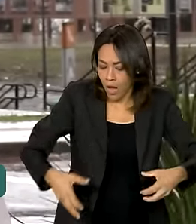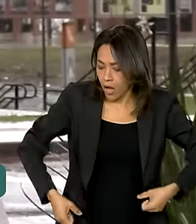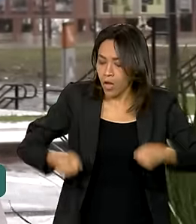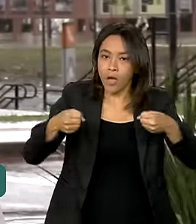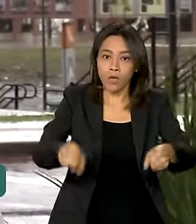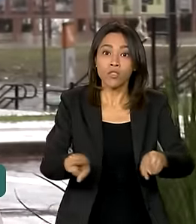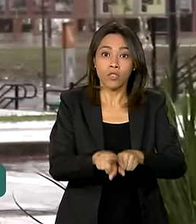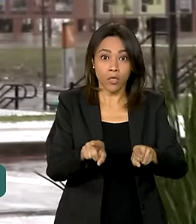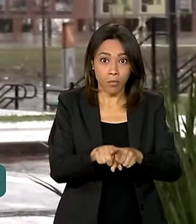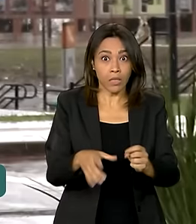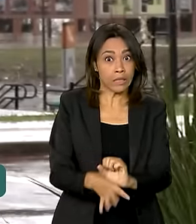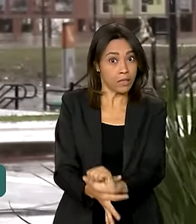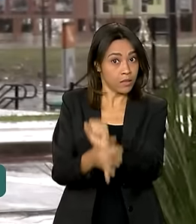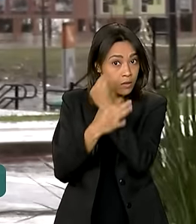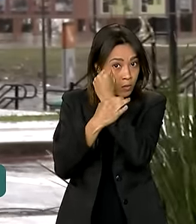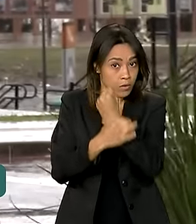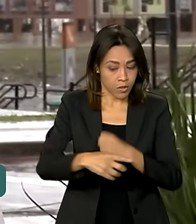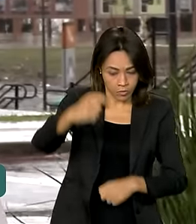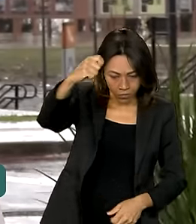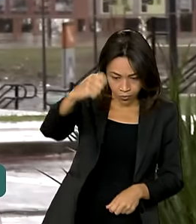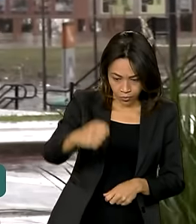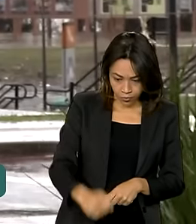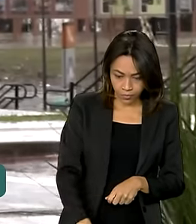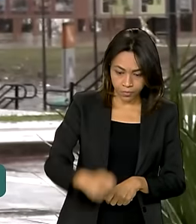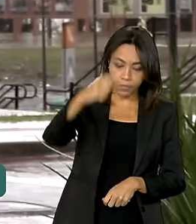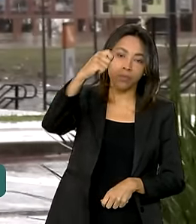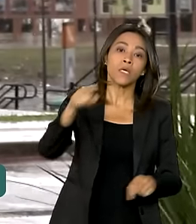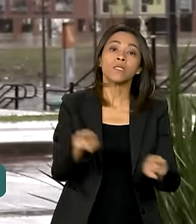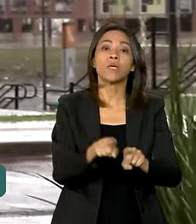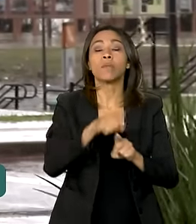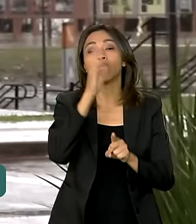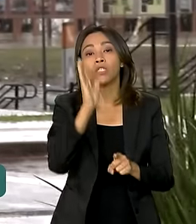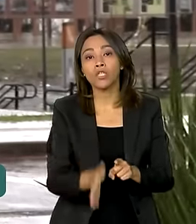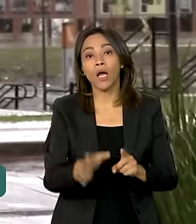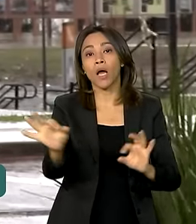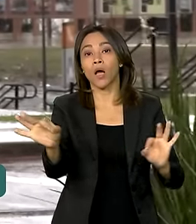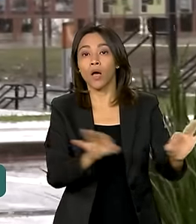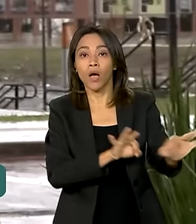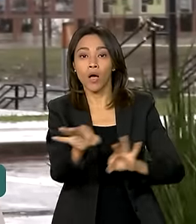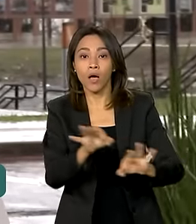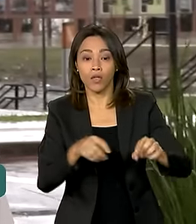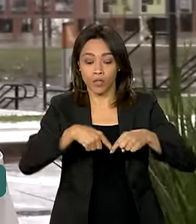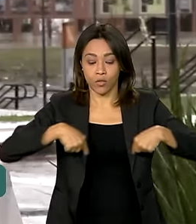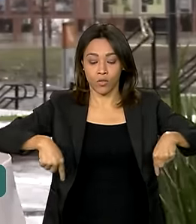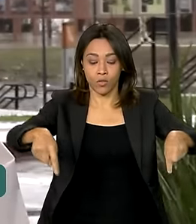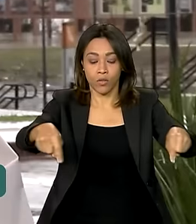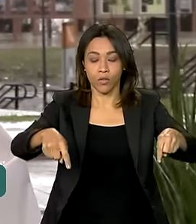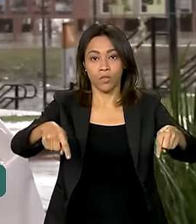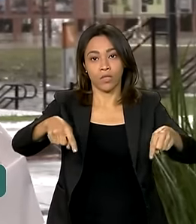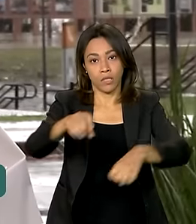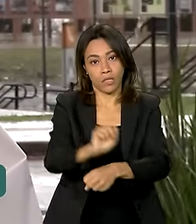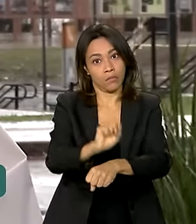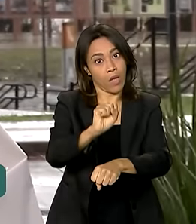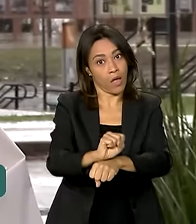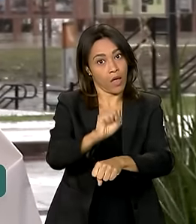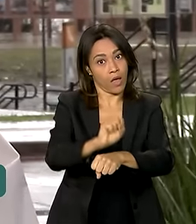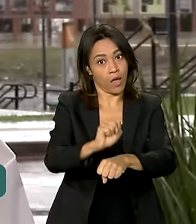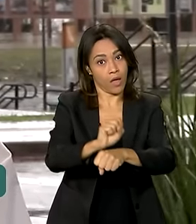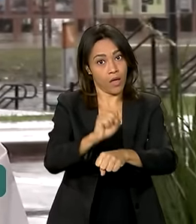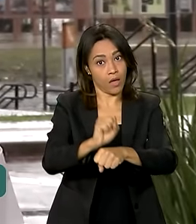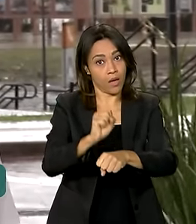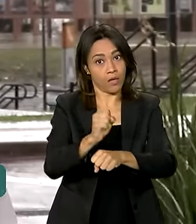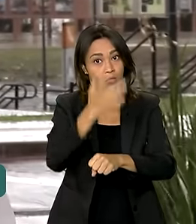segurança, como os procedimentos de raio-x. Também foi montado no shopping uma sala de espera temporária com